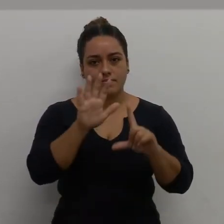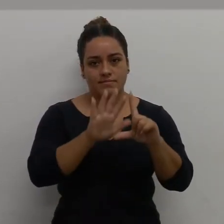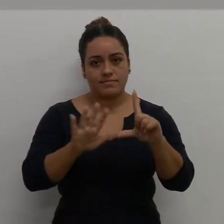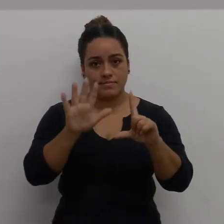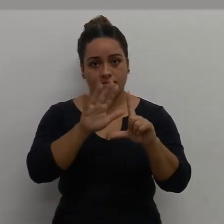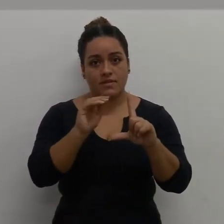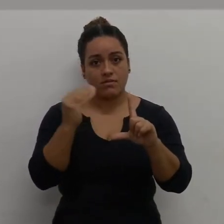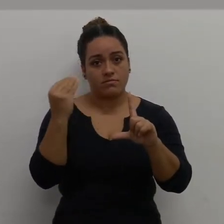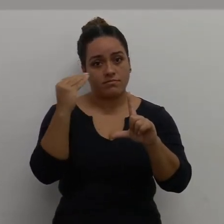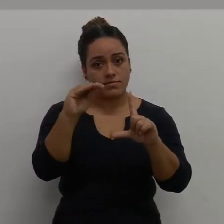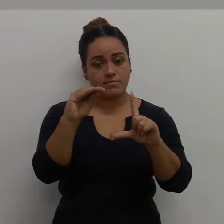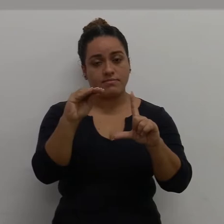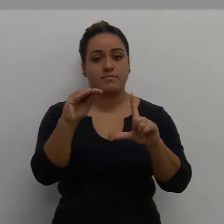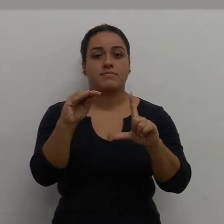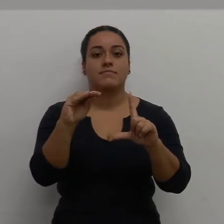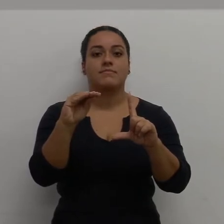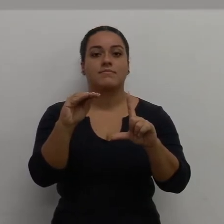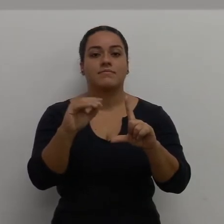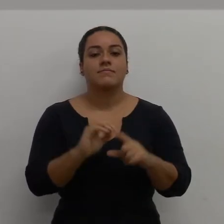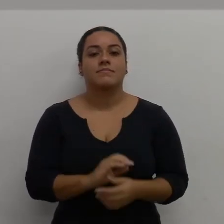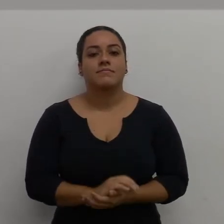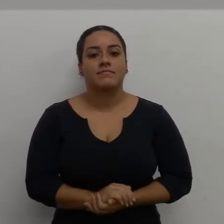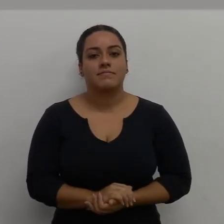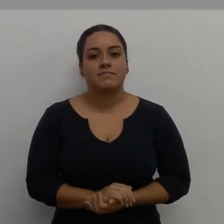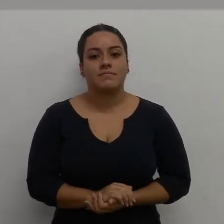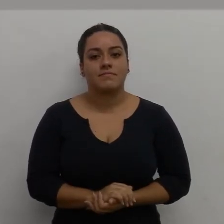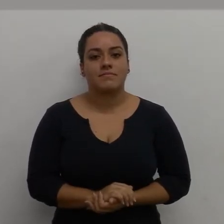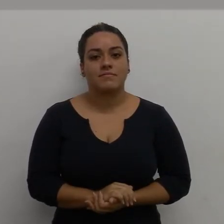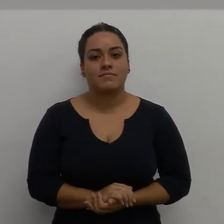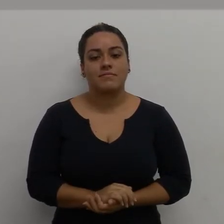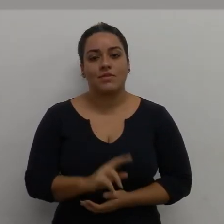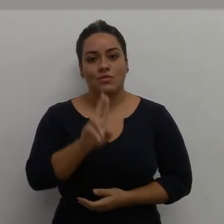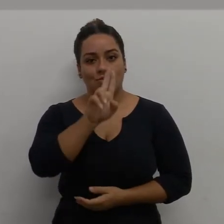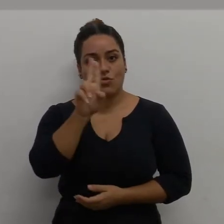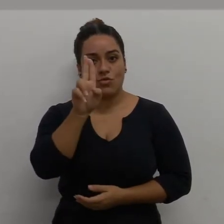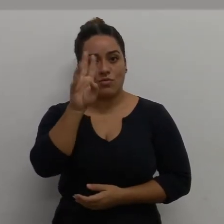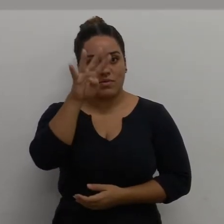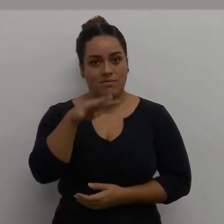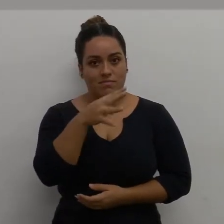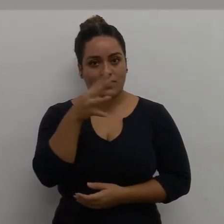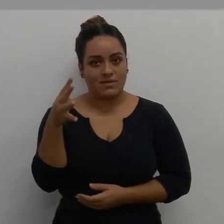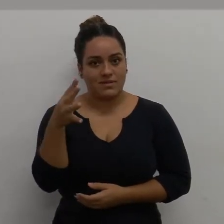ambiente, já coloco ali o nome para a nossa planilha.